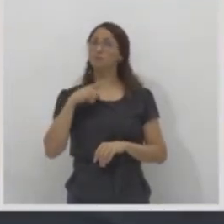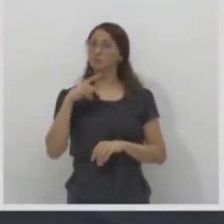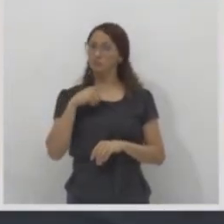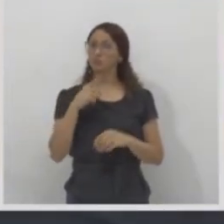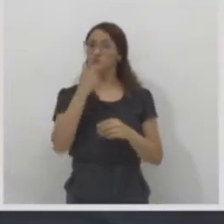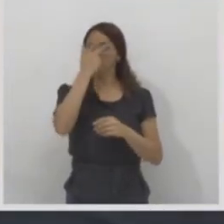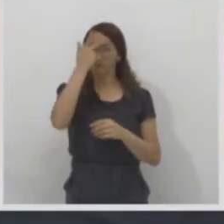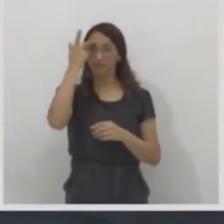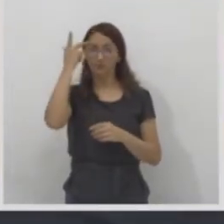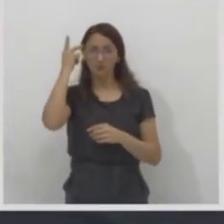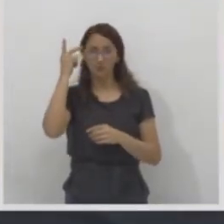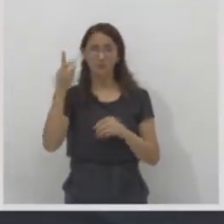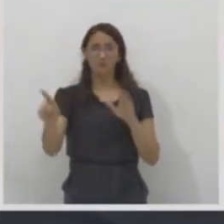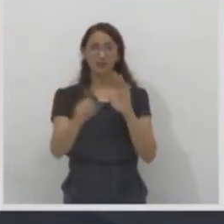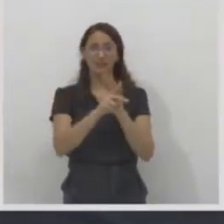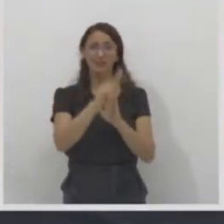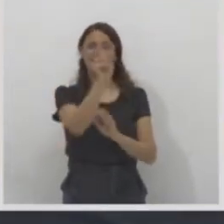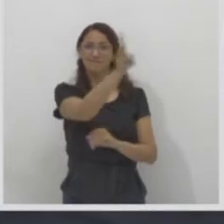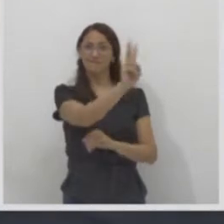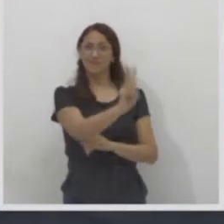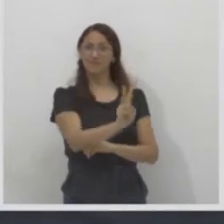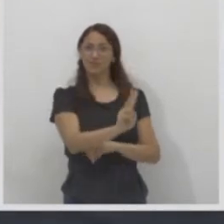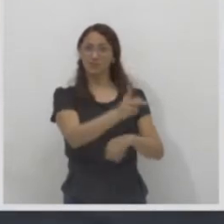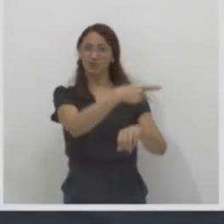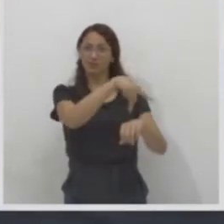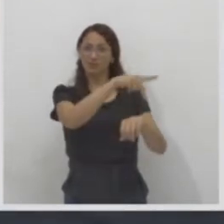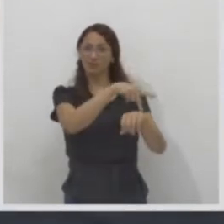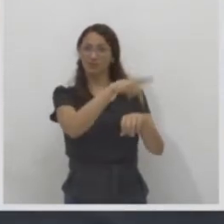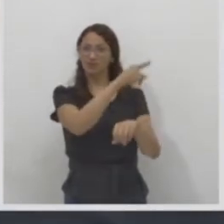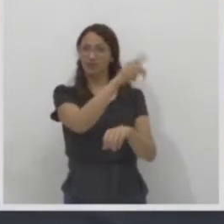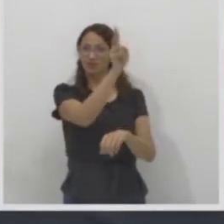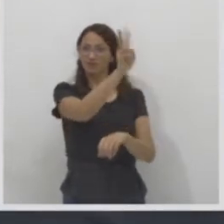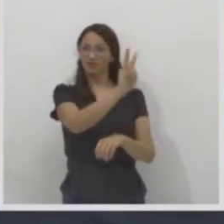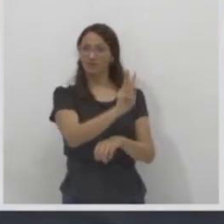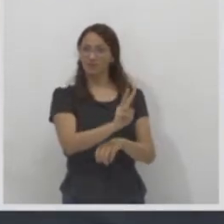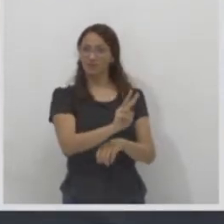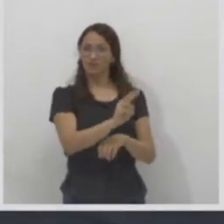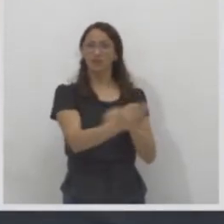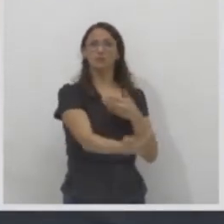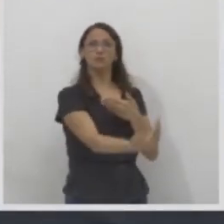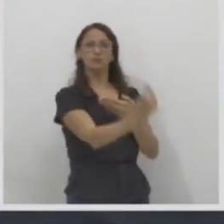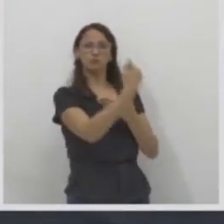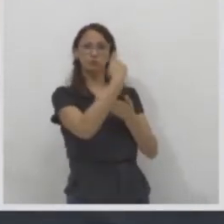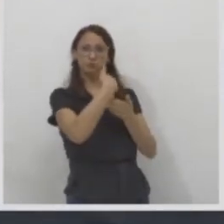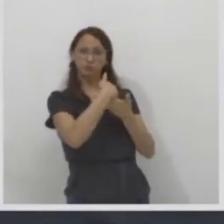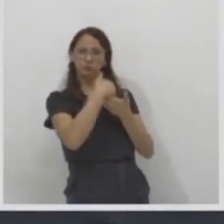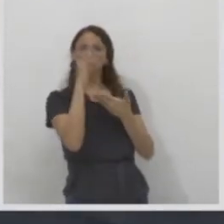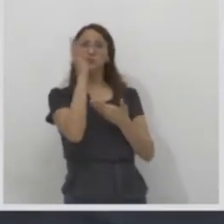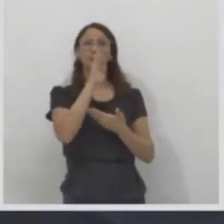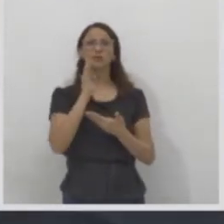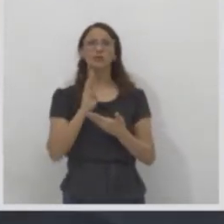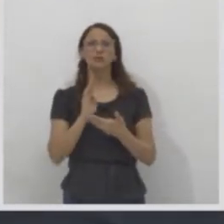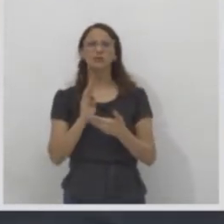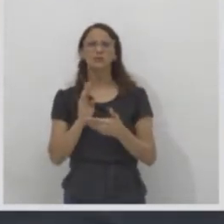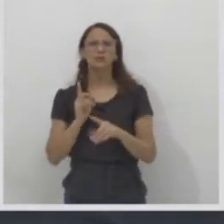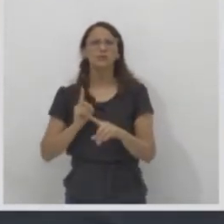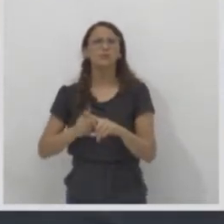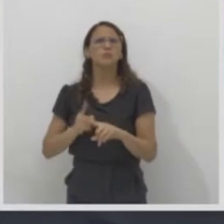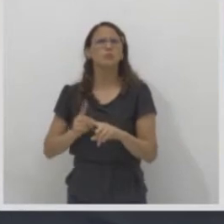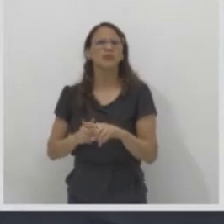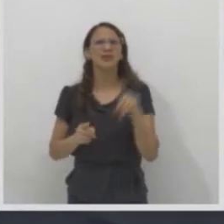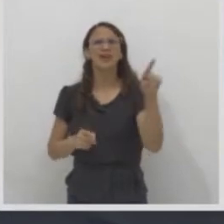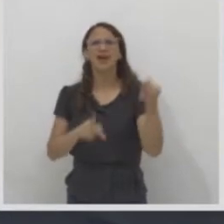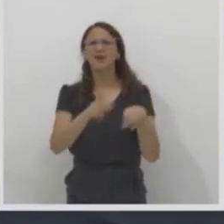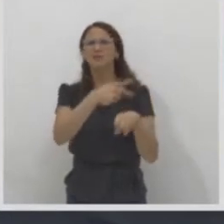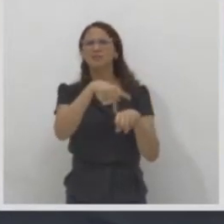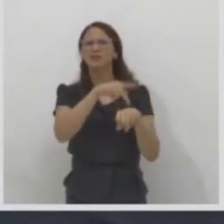Eles saíram do seu país e vieram para o Brasil. Por que eles vieram para o Brasil? O que acontece na Venezuela?